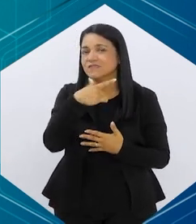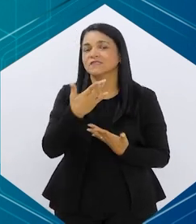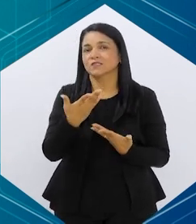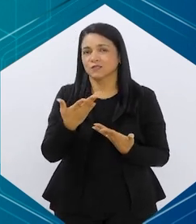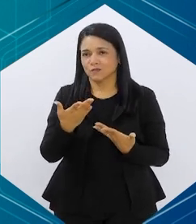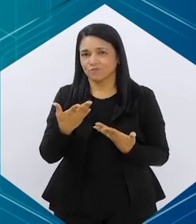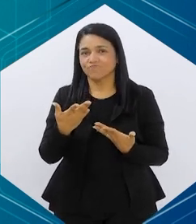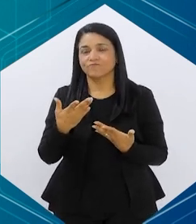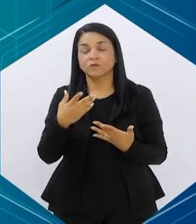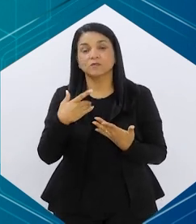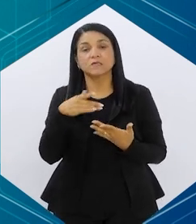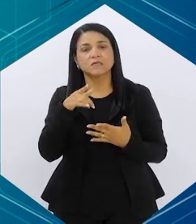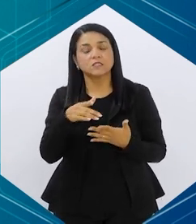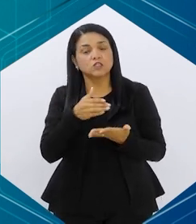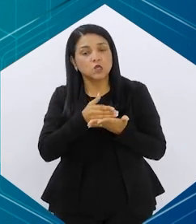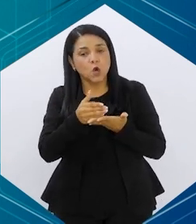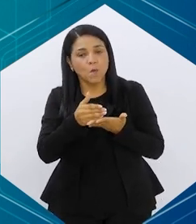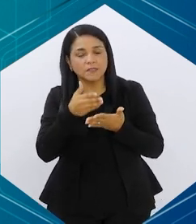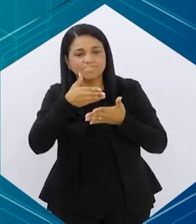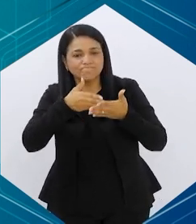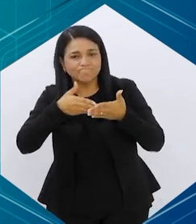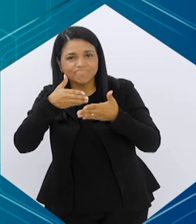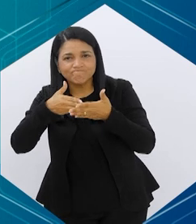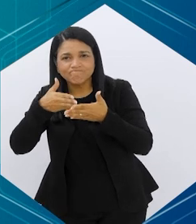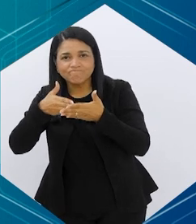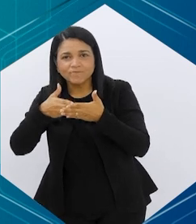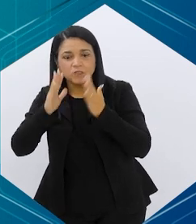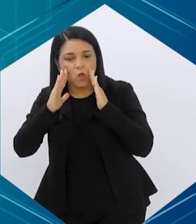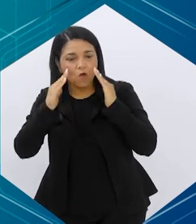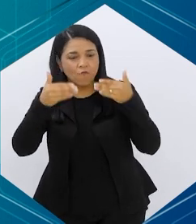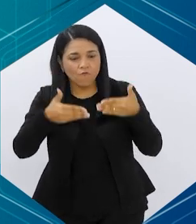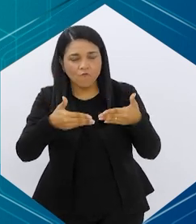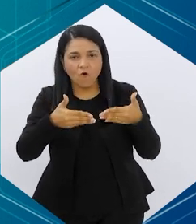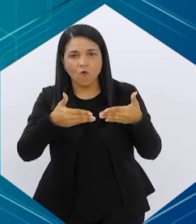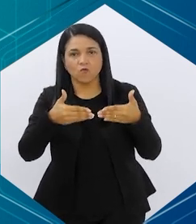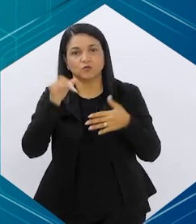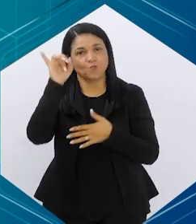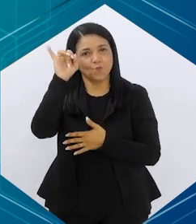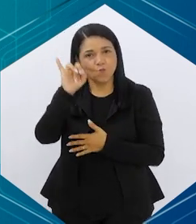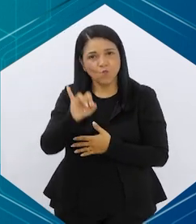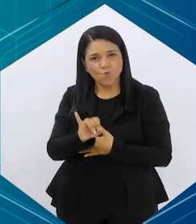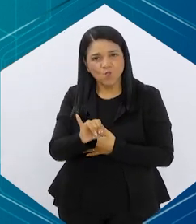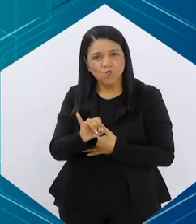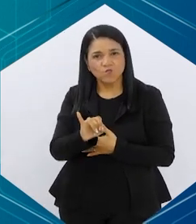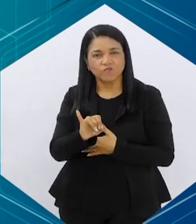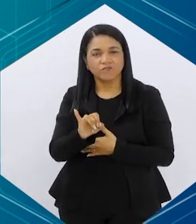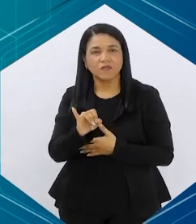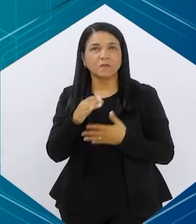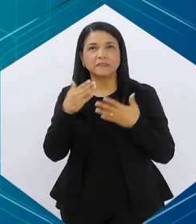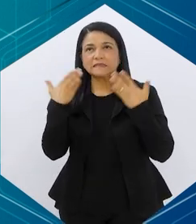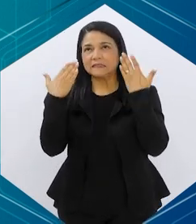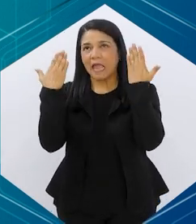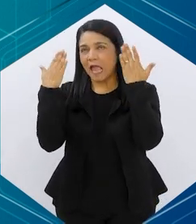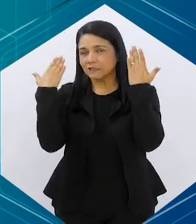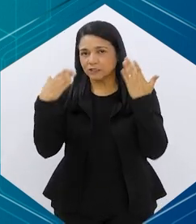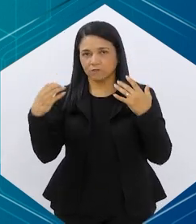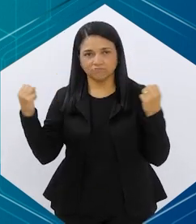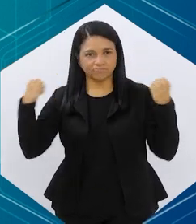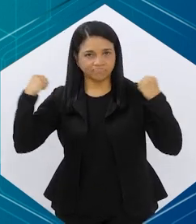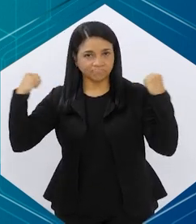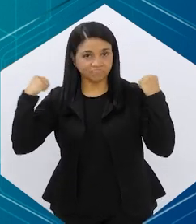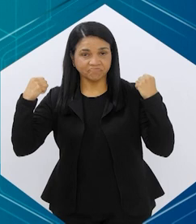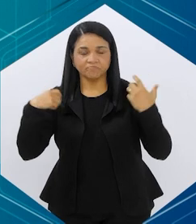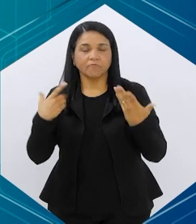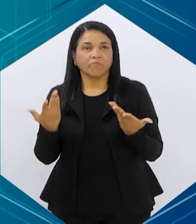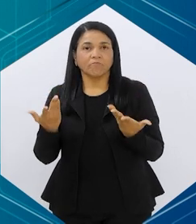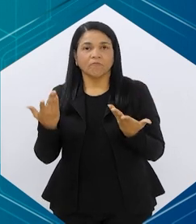Então, quando a gente começa apenas a restringir apenas a questão estética, como tem sido usado, né, de forma inadequada, a